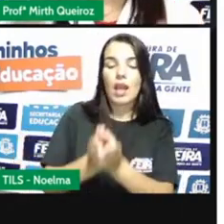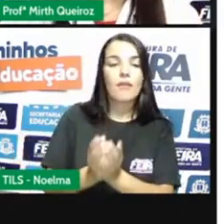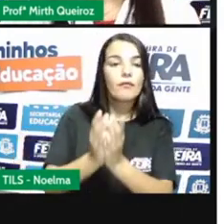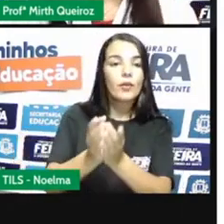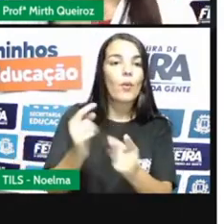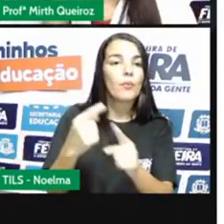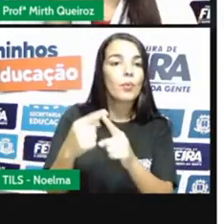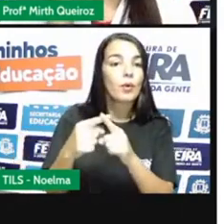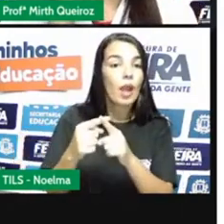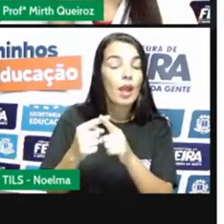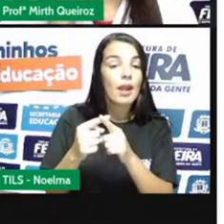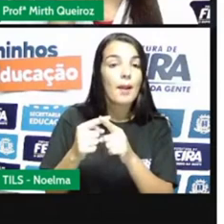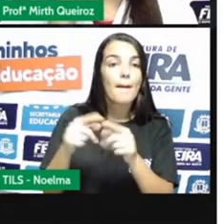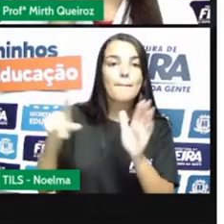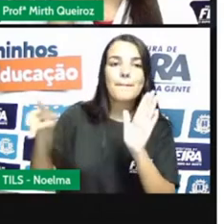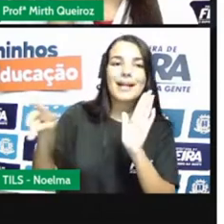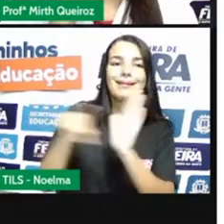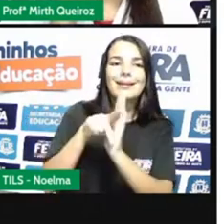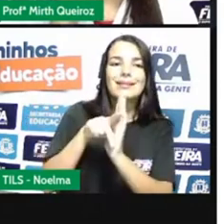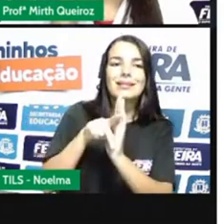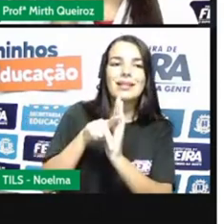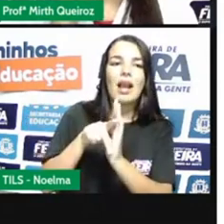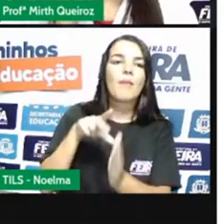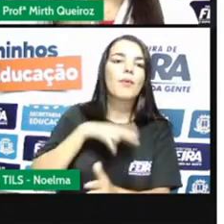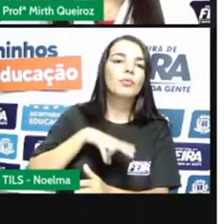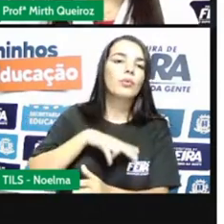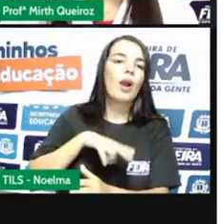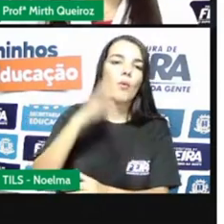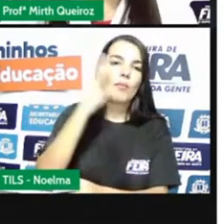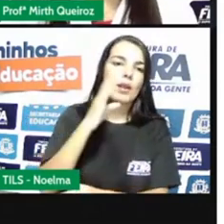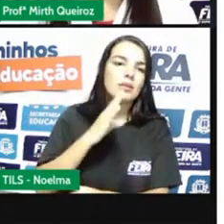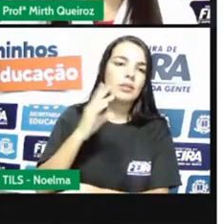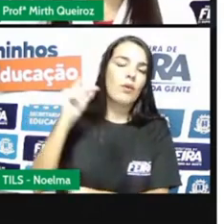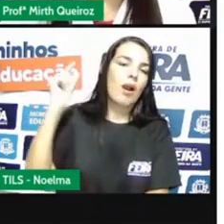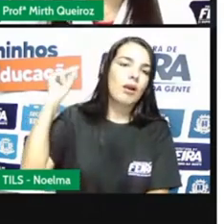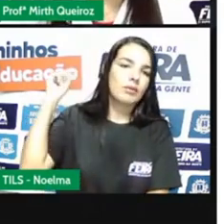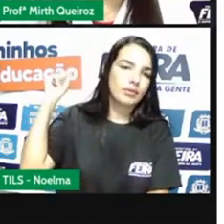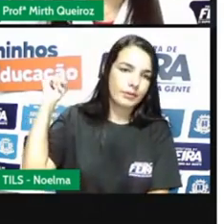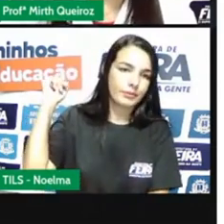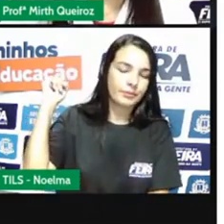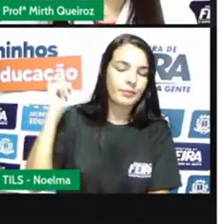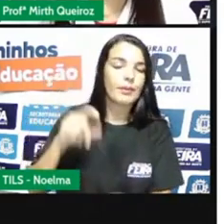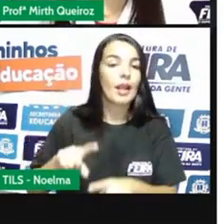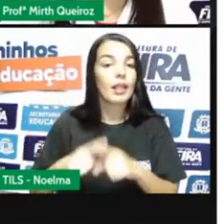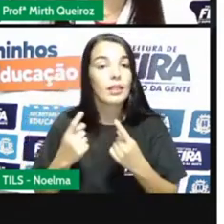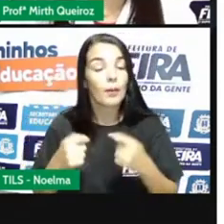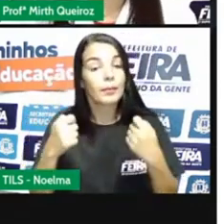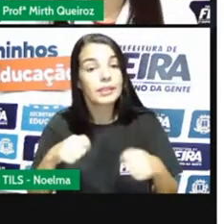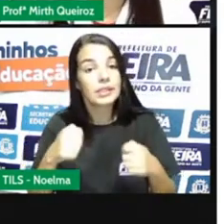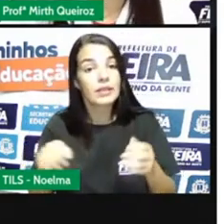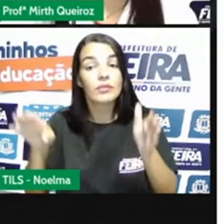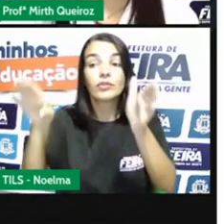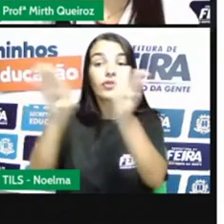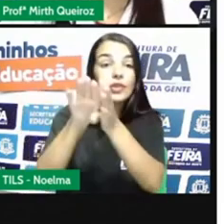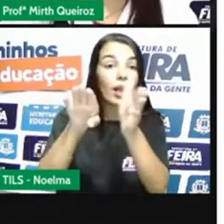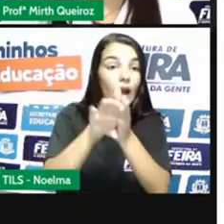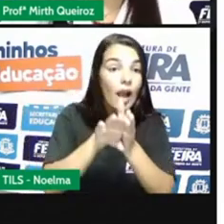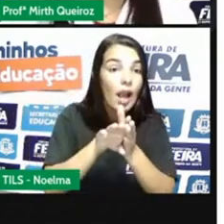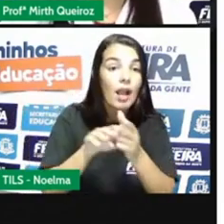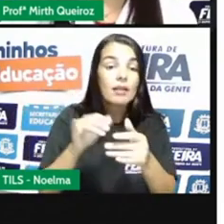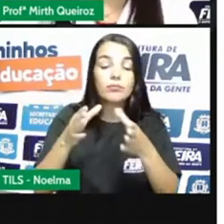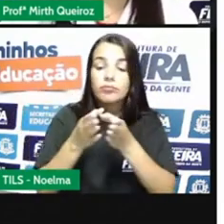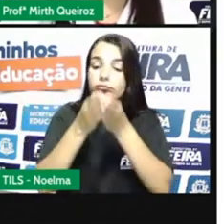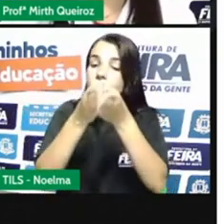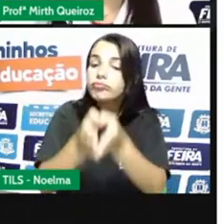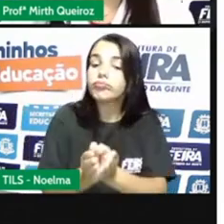dono do Brasil na época, porque o Brasil era colônia de Portugal. Então, tinha que chegar aos portos, né? Que é